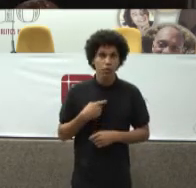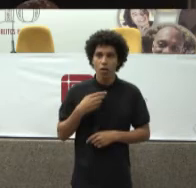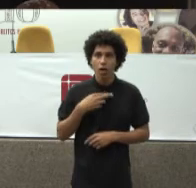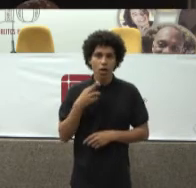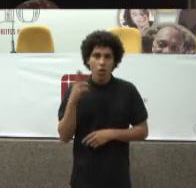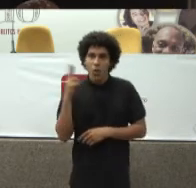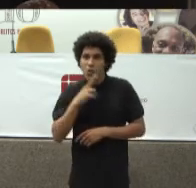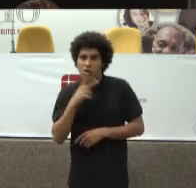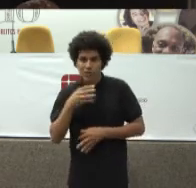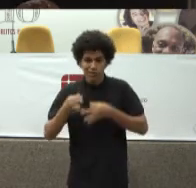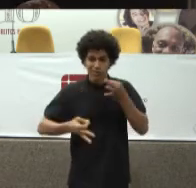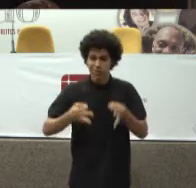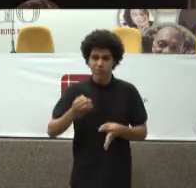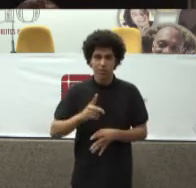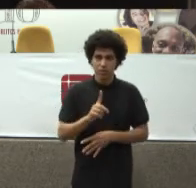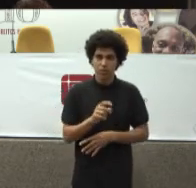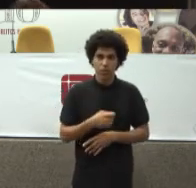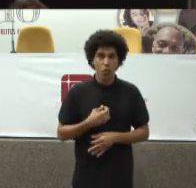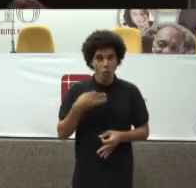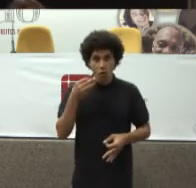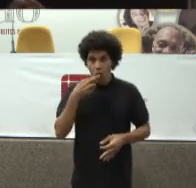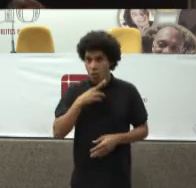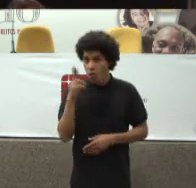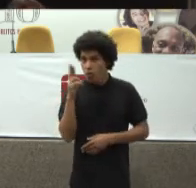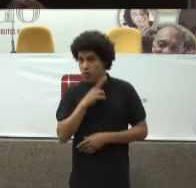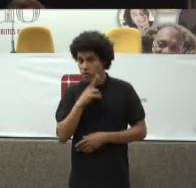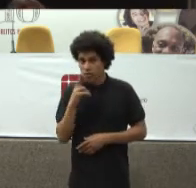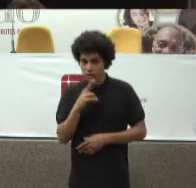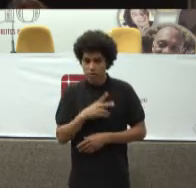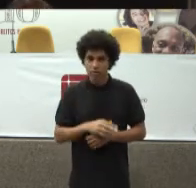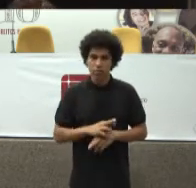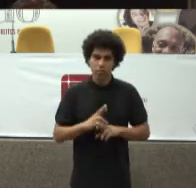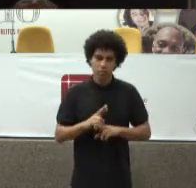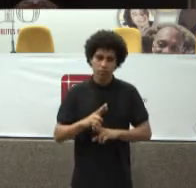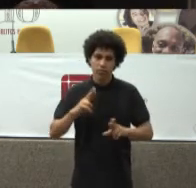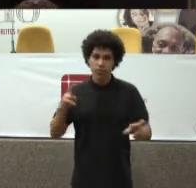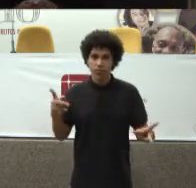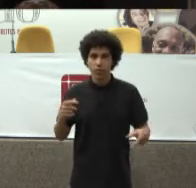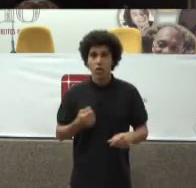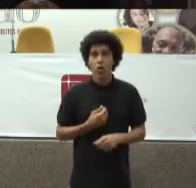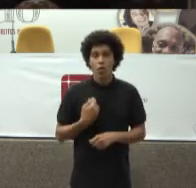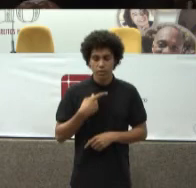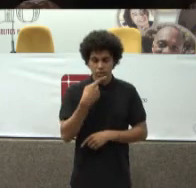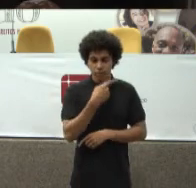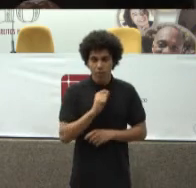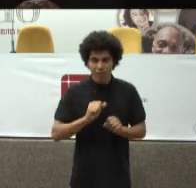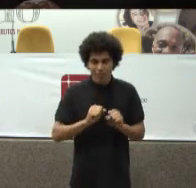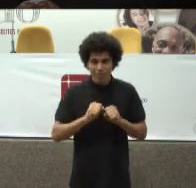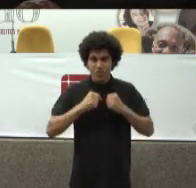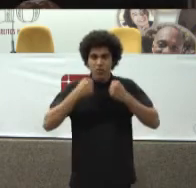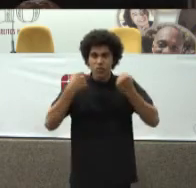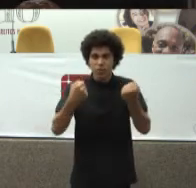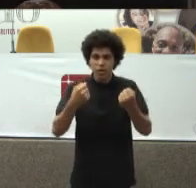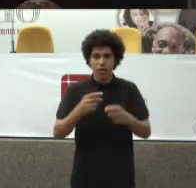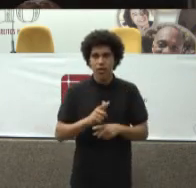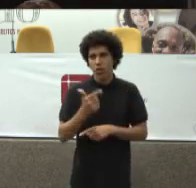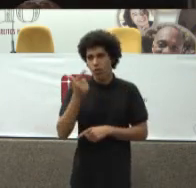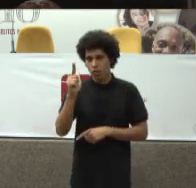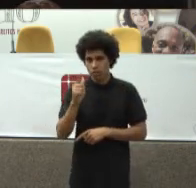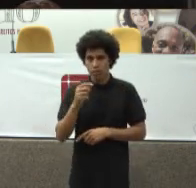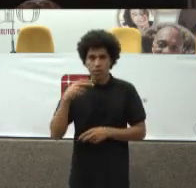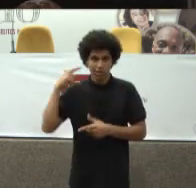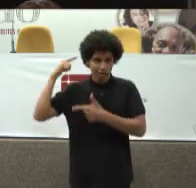Judicial Então Essa Essa Forma De superar Essa aparente Contradição Que para mim Não existe